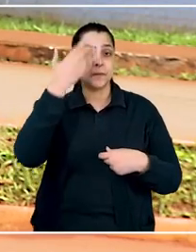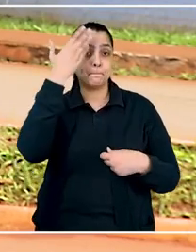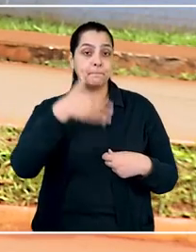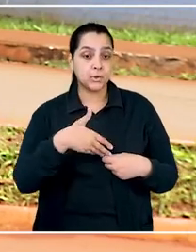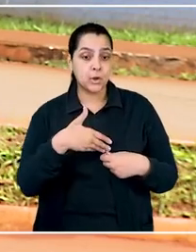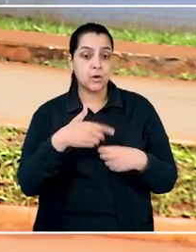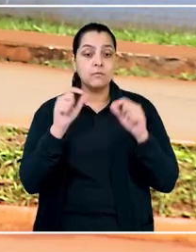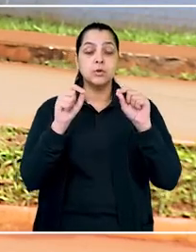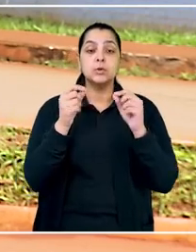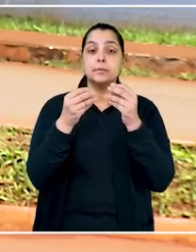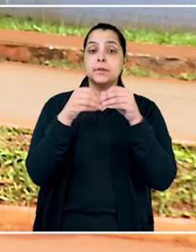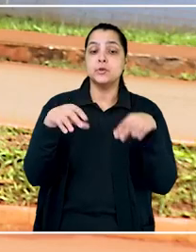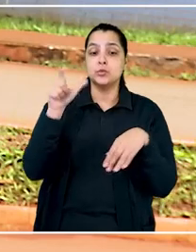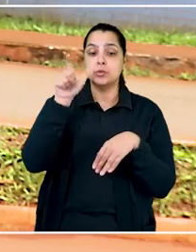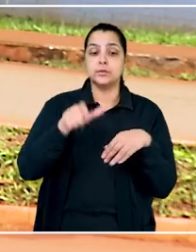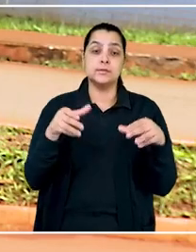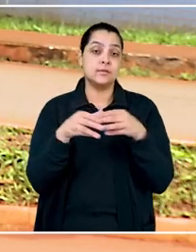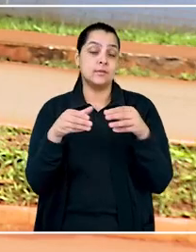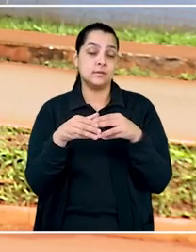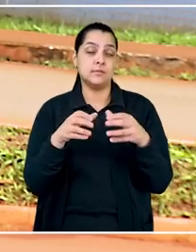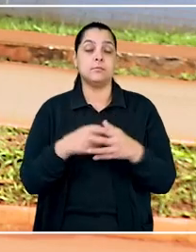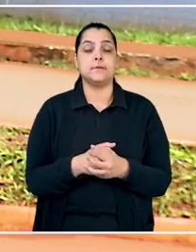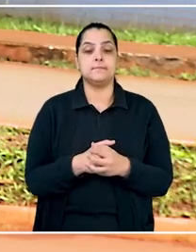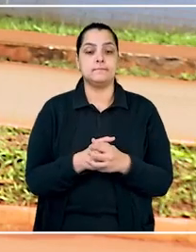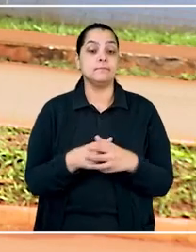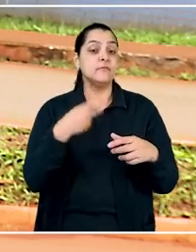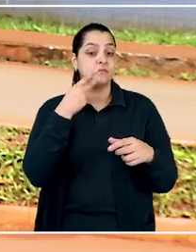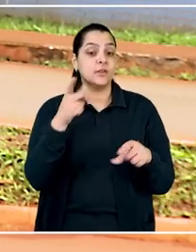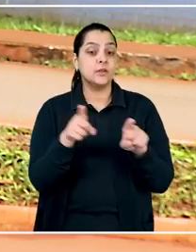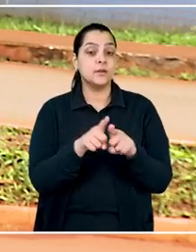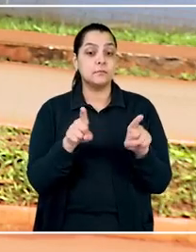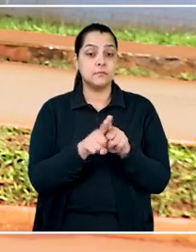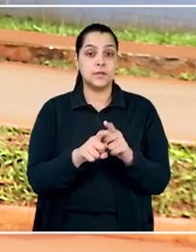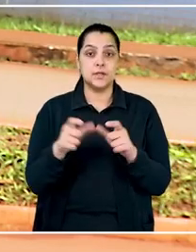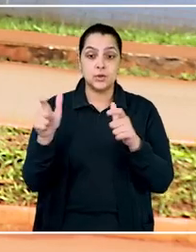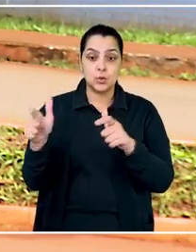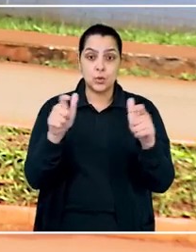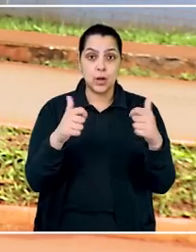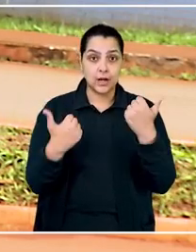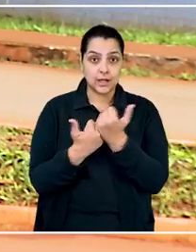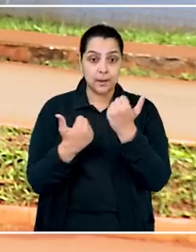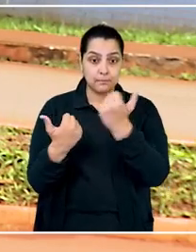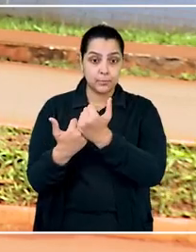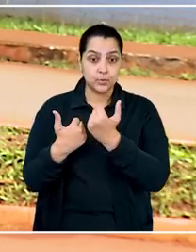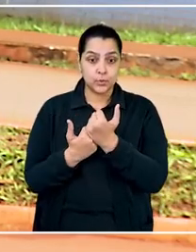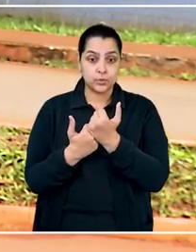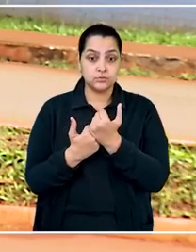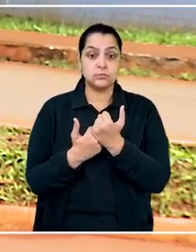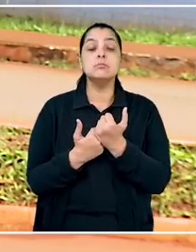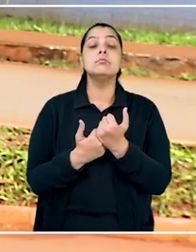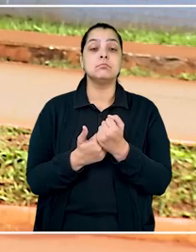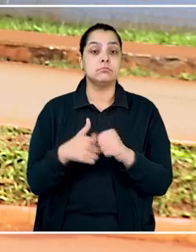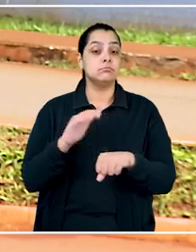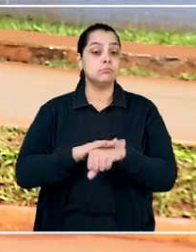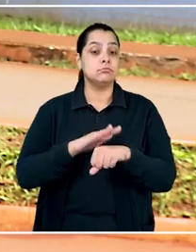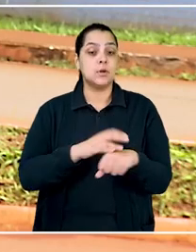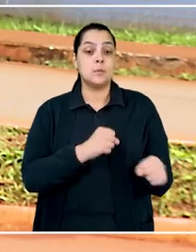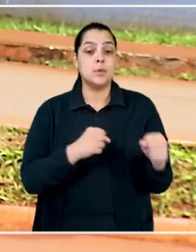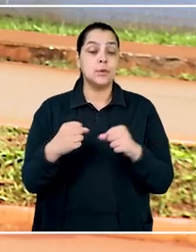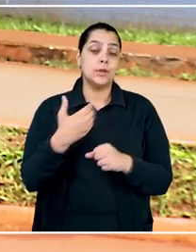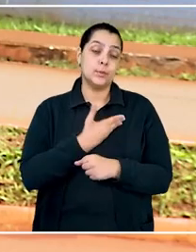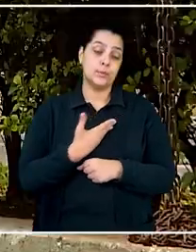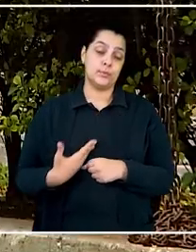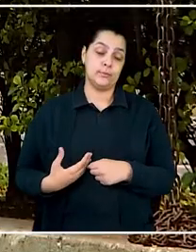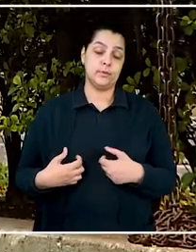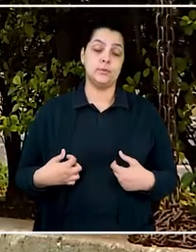prova suficiente dos danos sofridos pela equipe. Argumentou ainda que a instalação dos pontos de apoio nos trajetos é estabelecida pelo